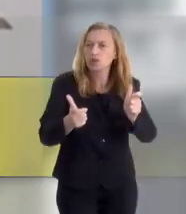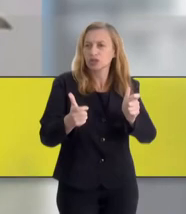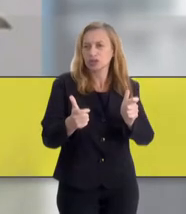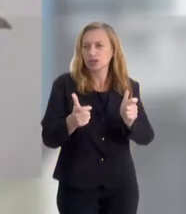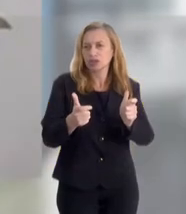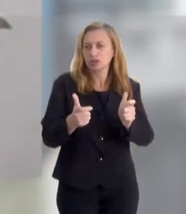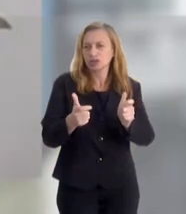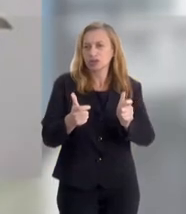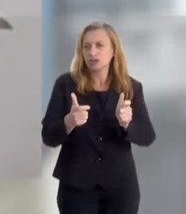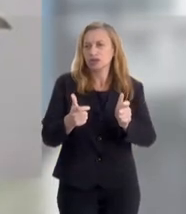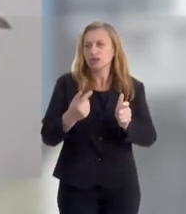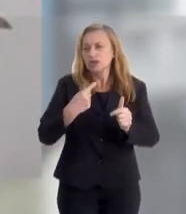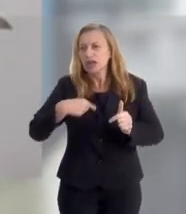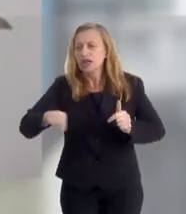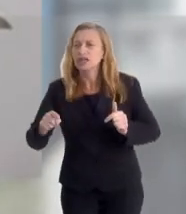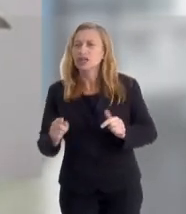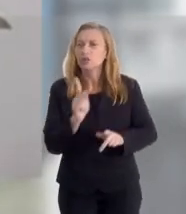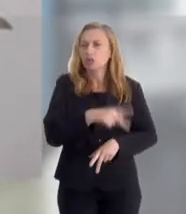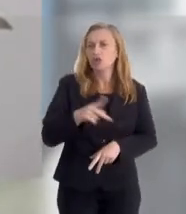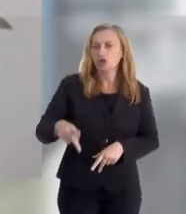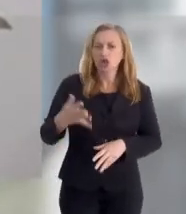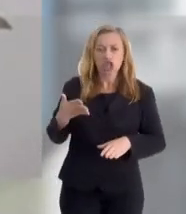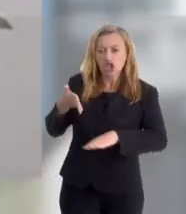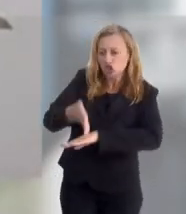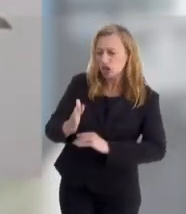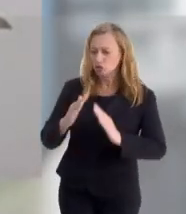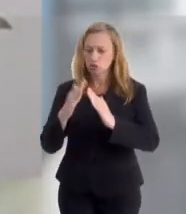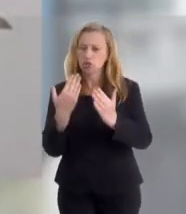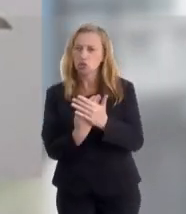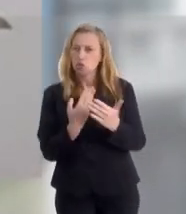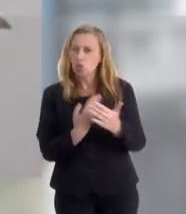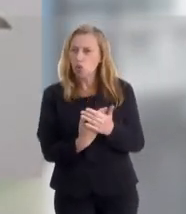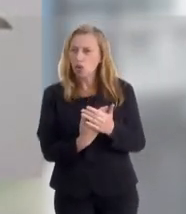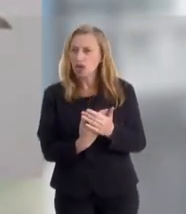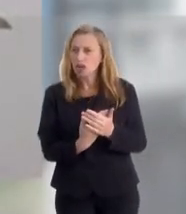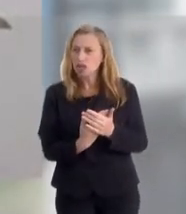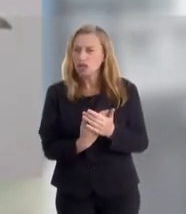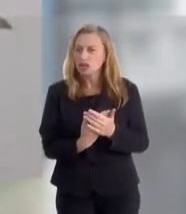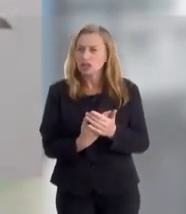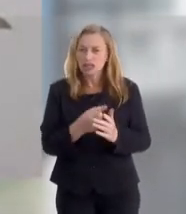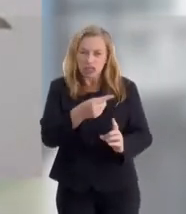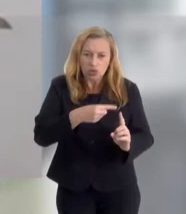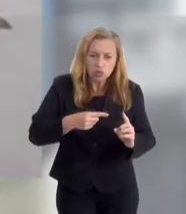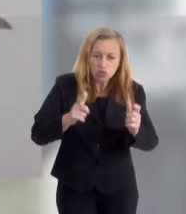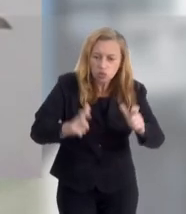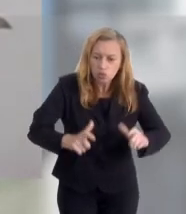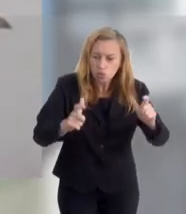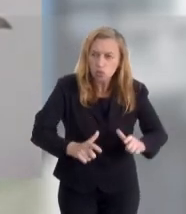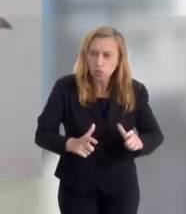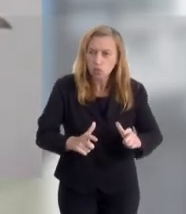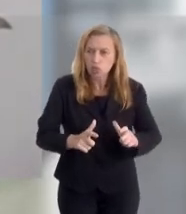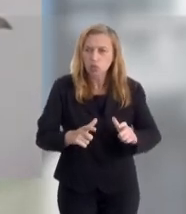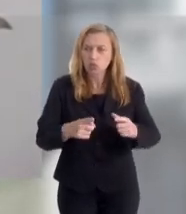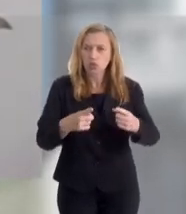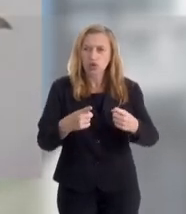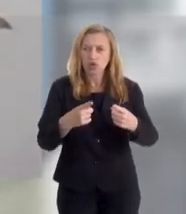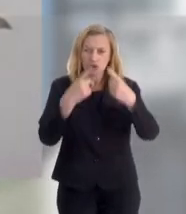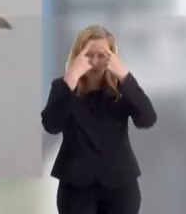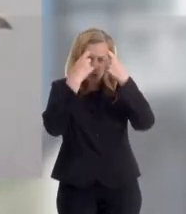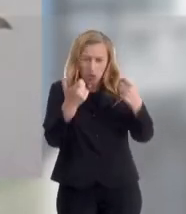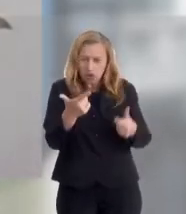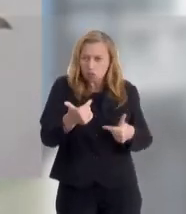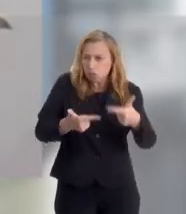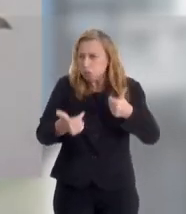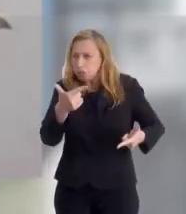um impacto muito grande na rotatividade dos professores. O professor, ele chega numa escola que está numa região de